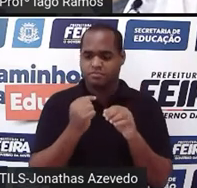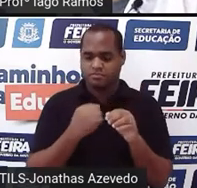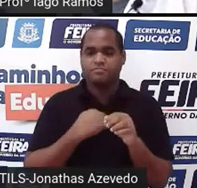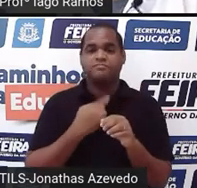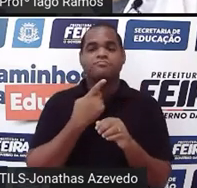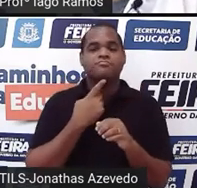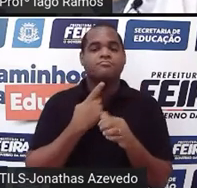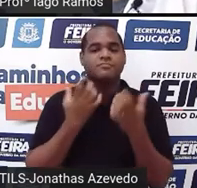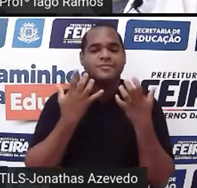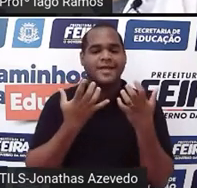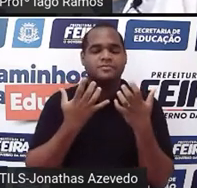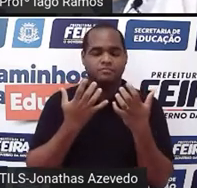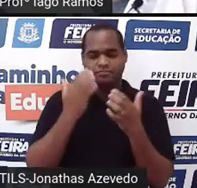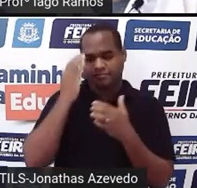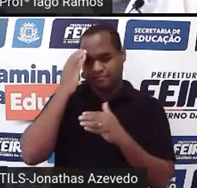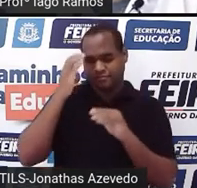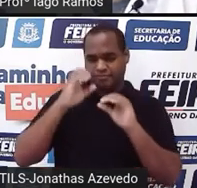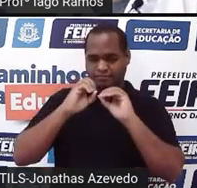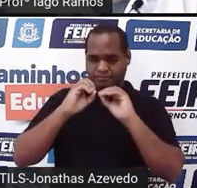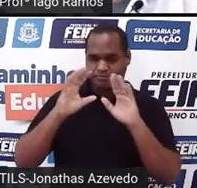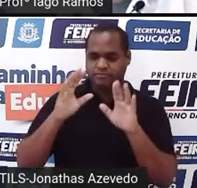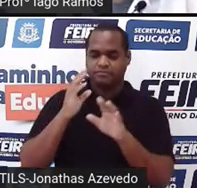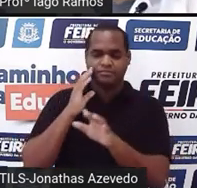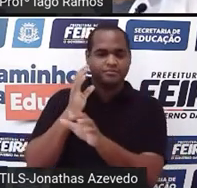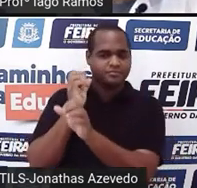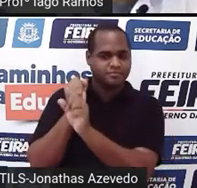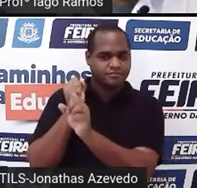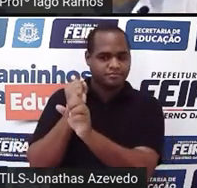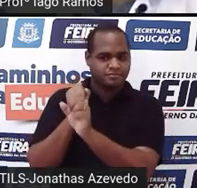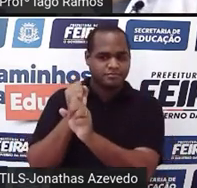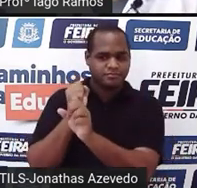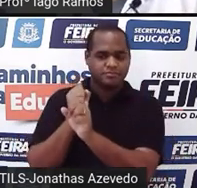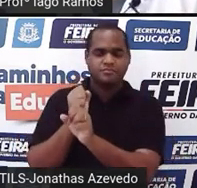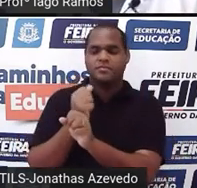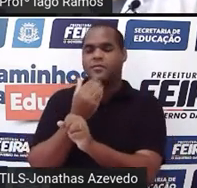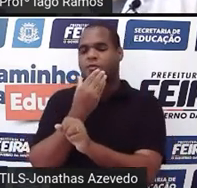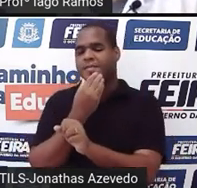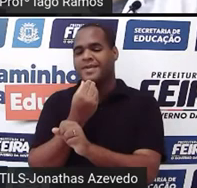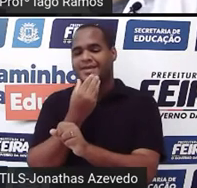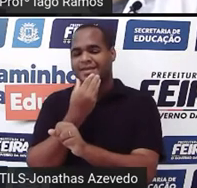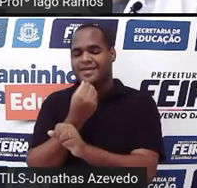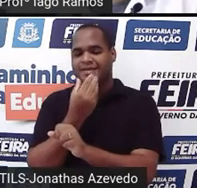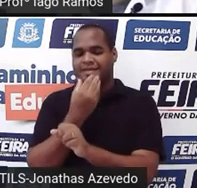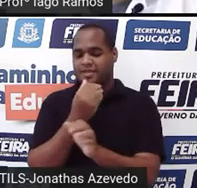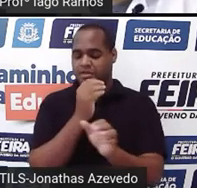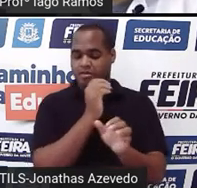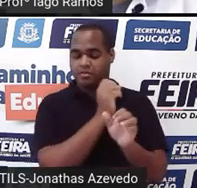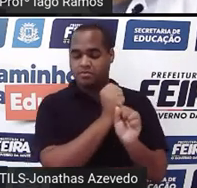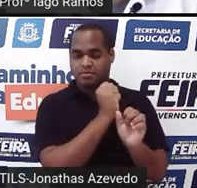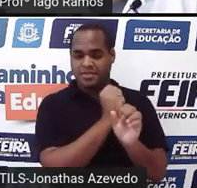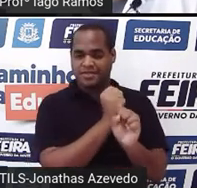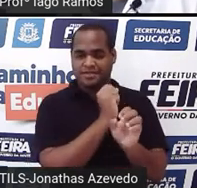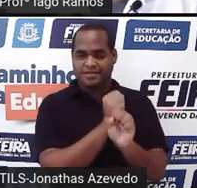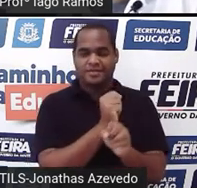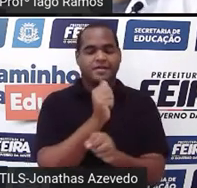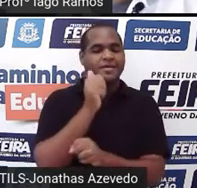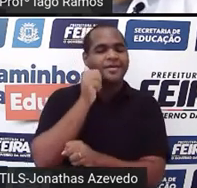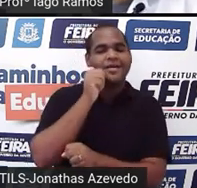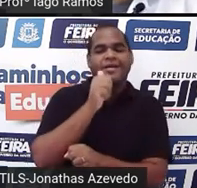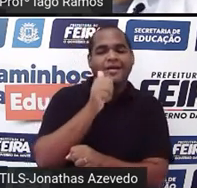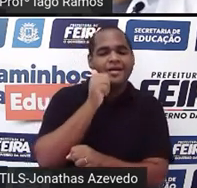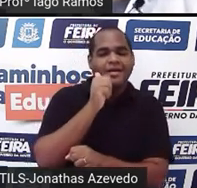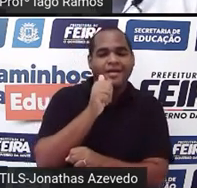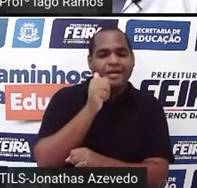só, qual é a quantidade de meninos e qual é a quantidade de meninas que